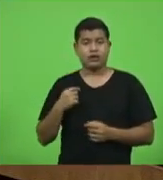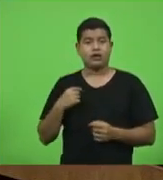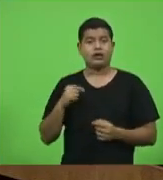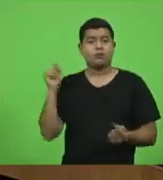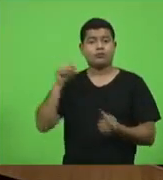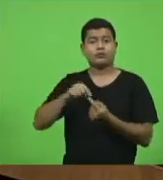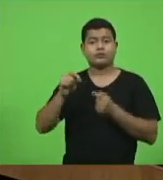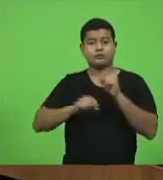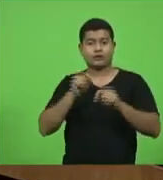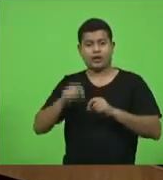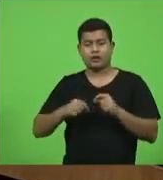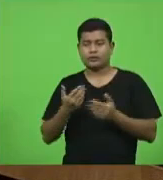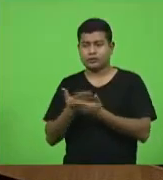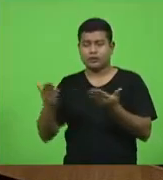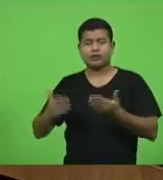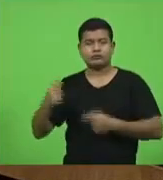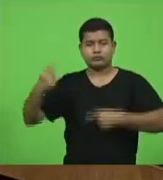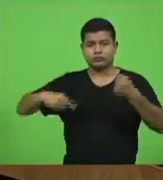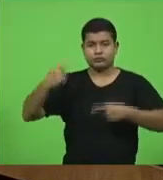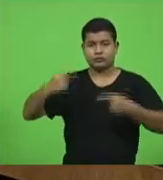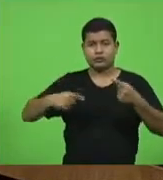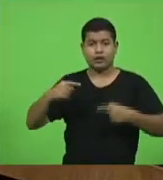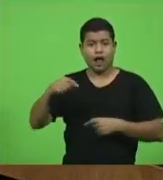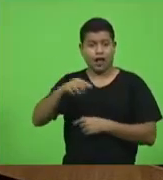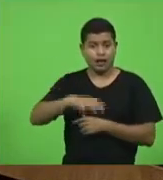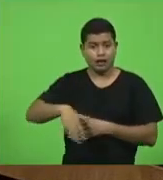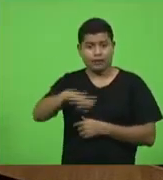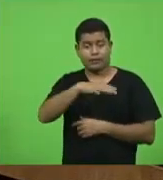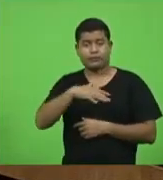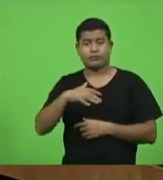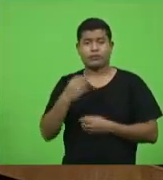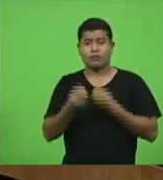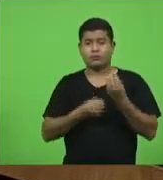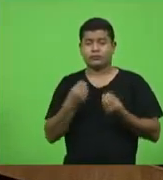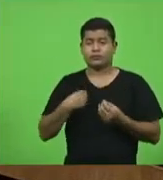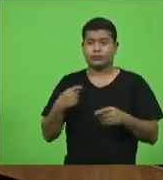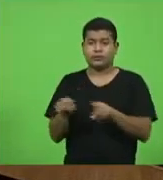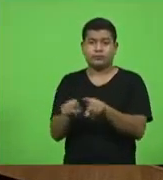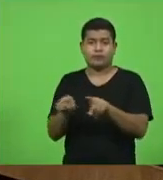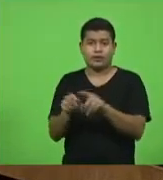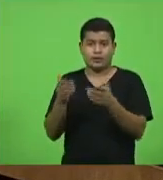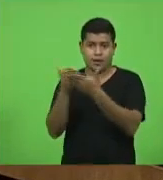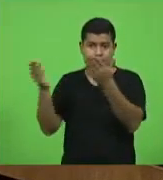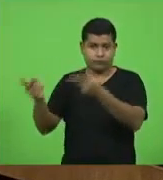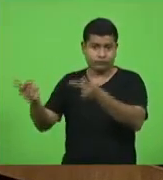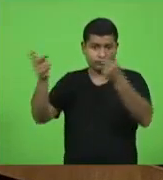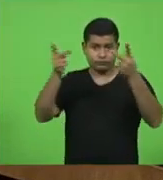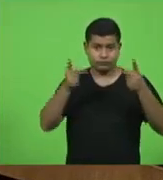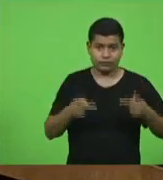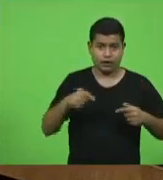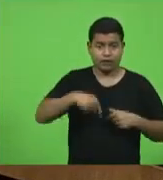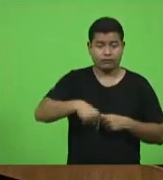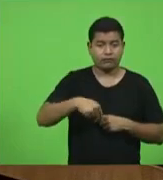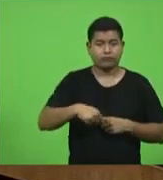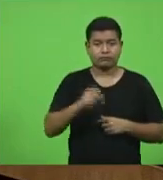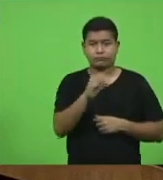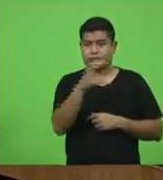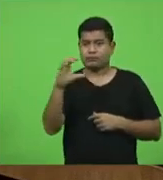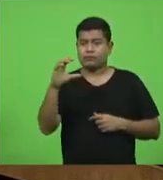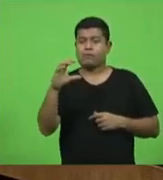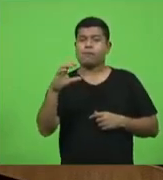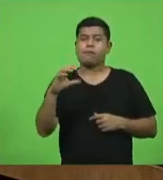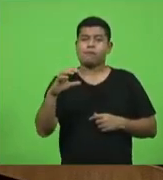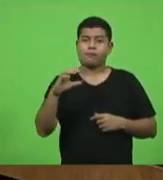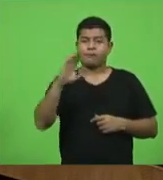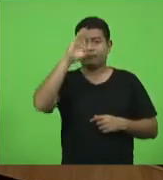vinda do ministro que no gesto de preocupação do governo federal vem a Santa Catarina principalmente